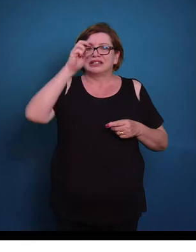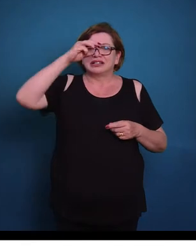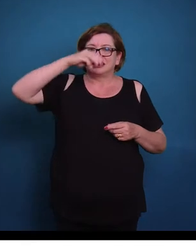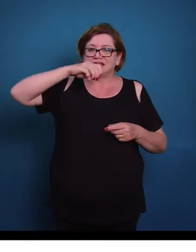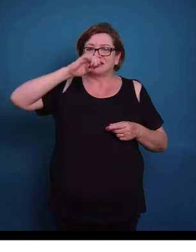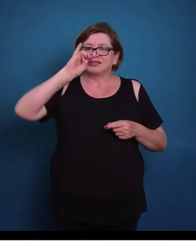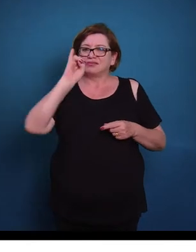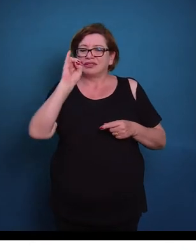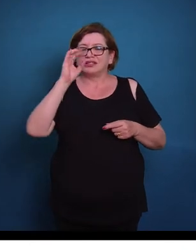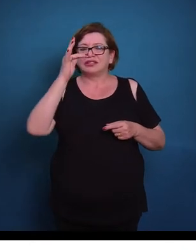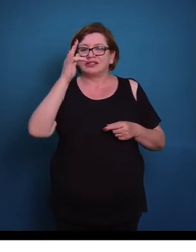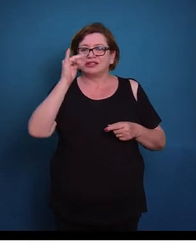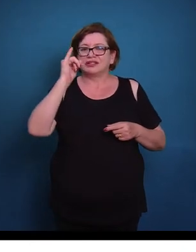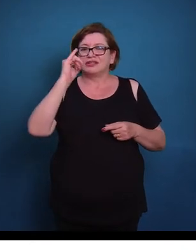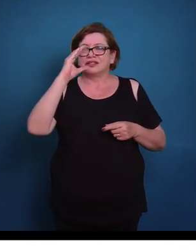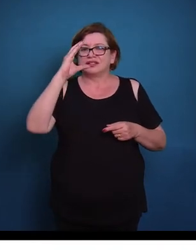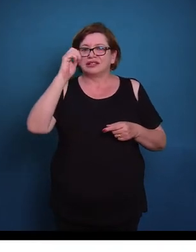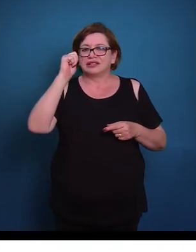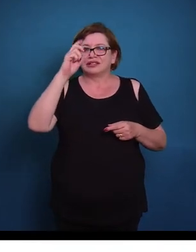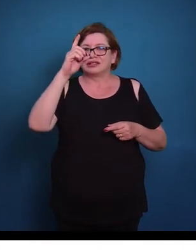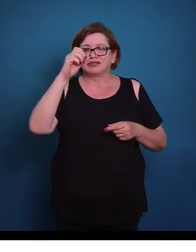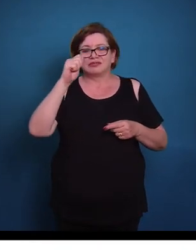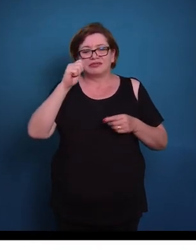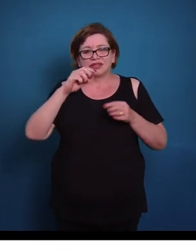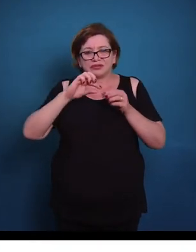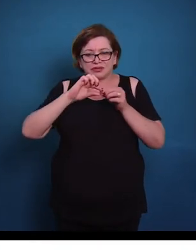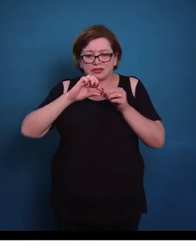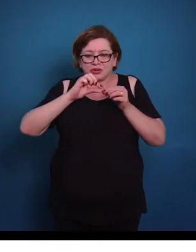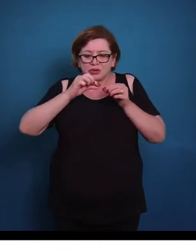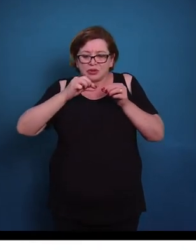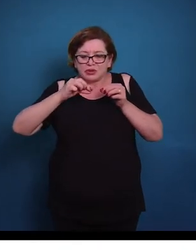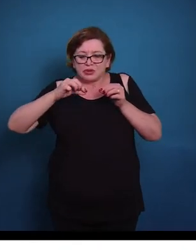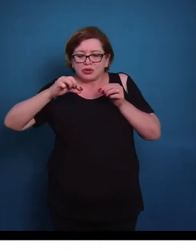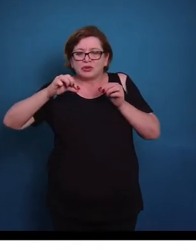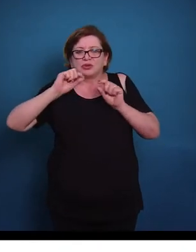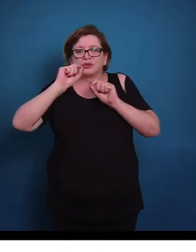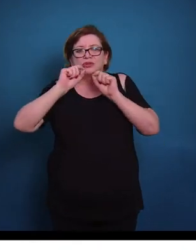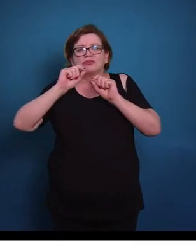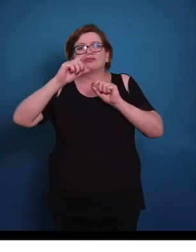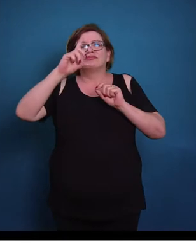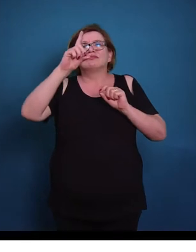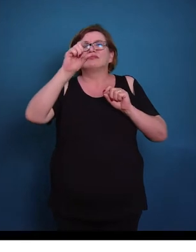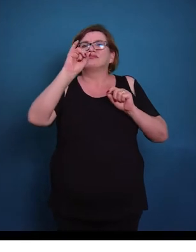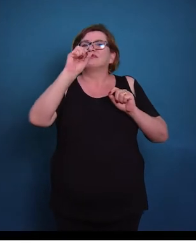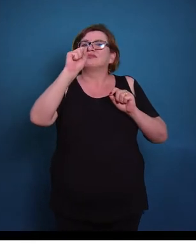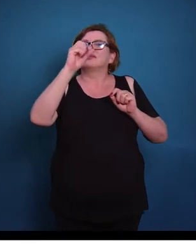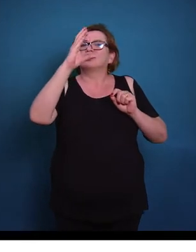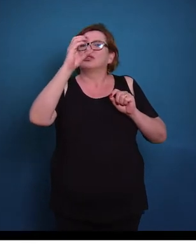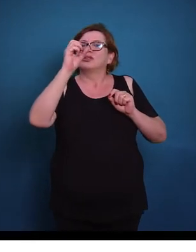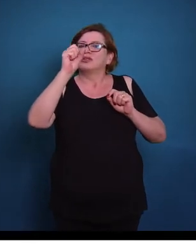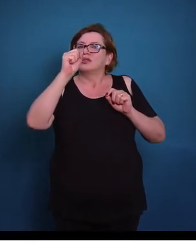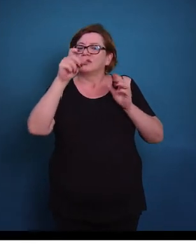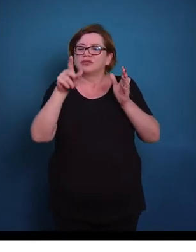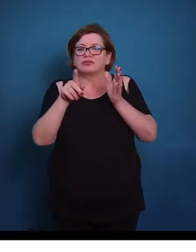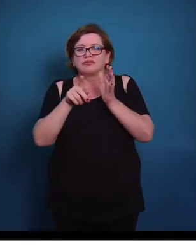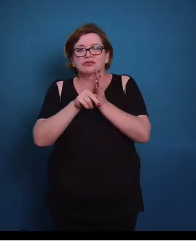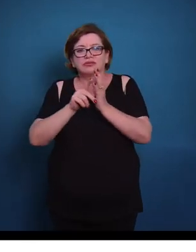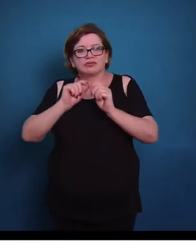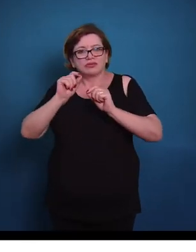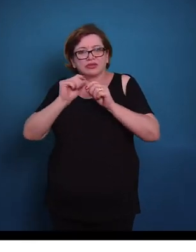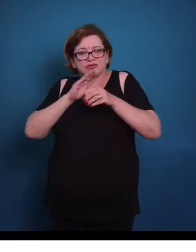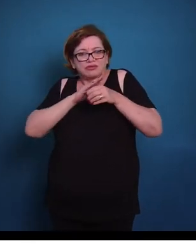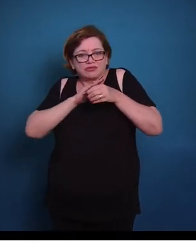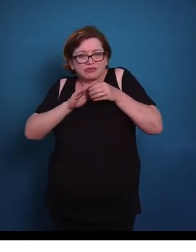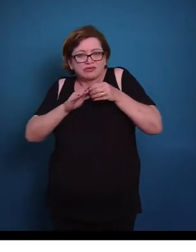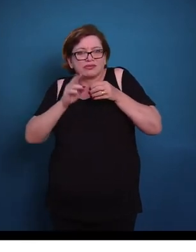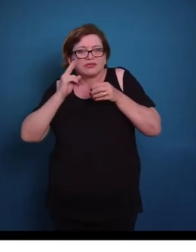célula vai se conectar com outra célula através de estruturas que nós chamamos de discos intercalares. E isso é bem característico no caso de um